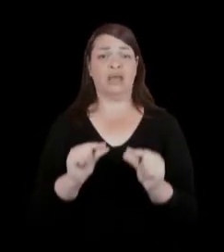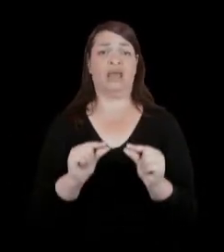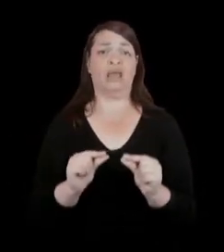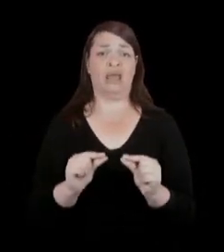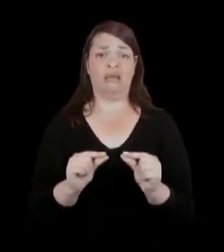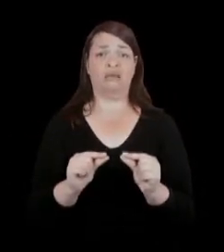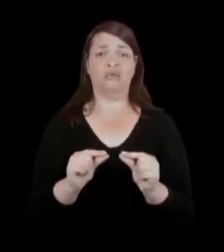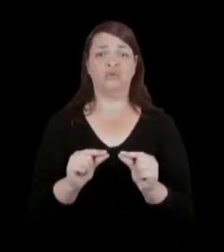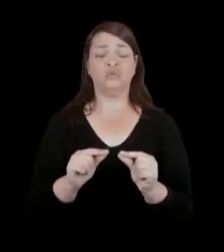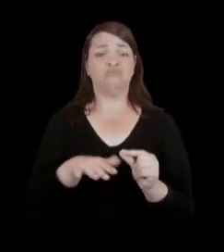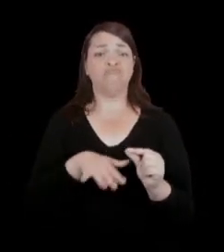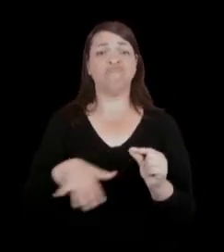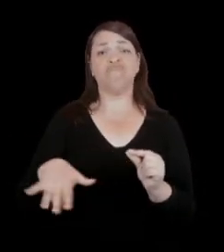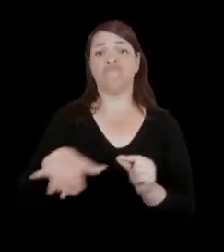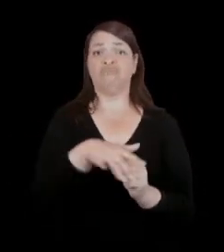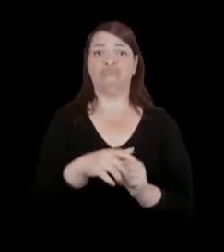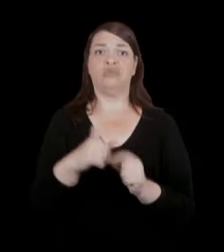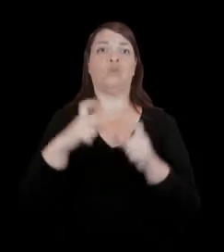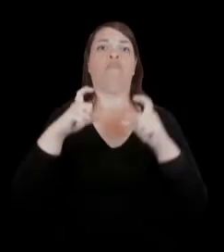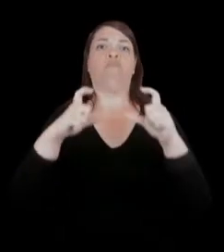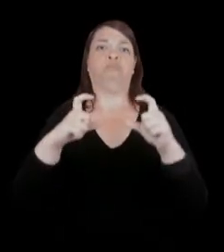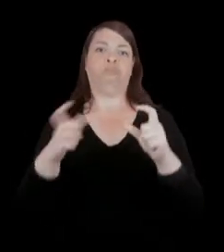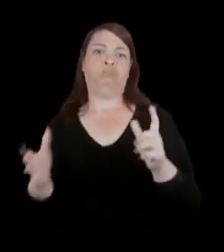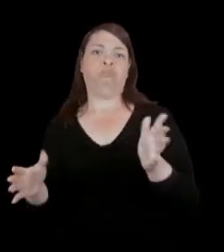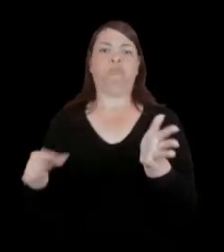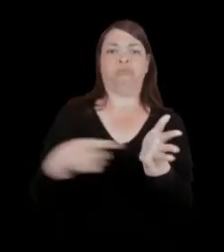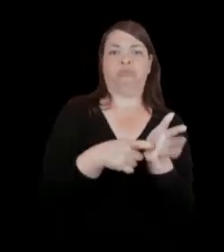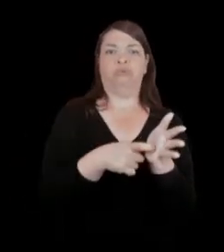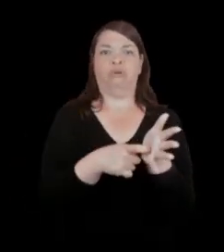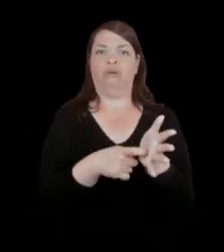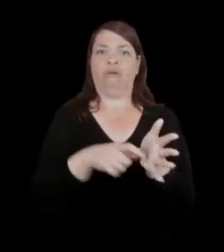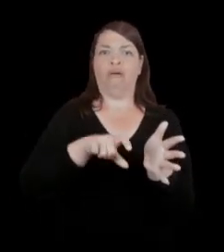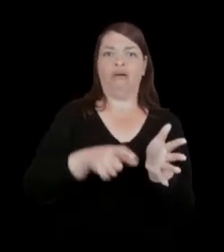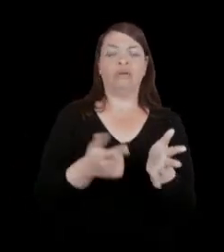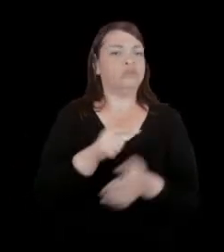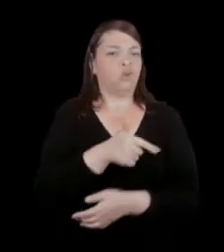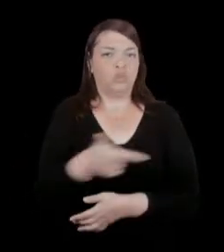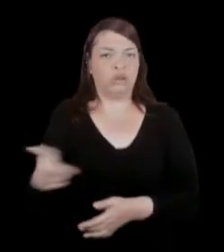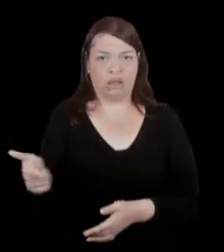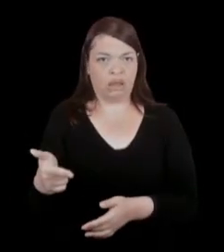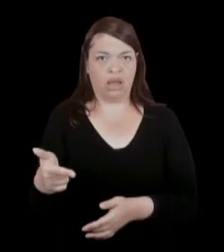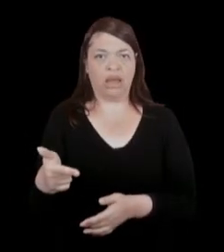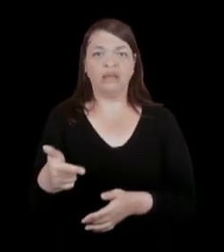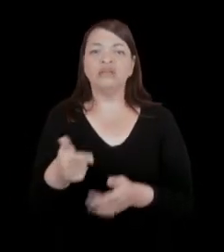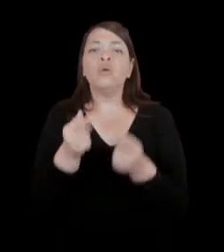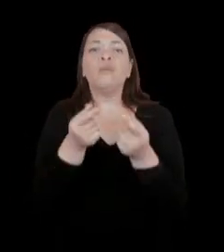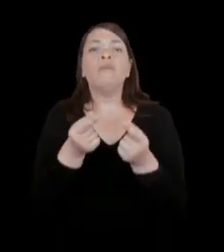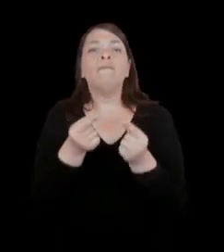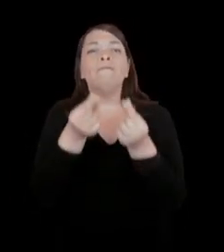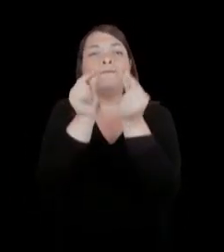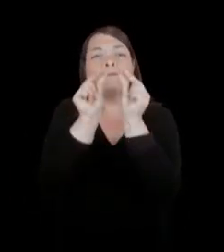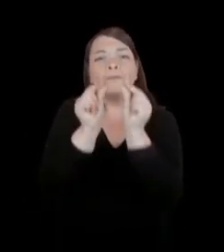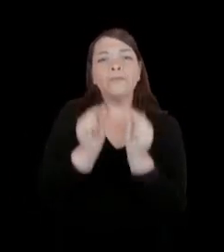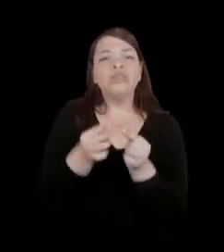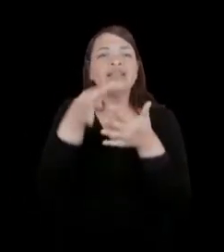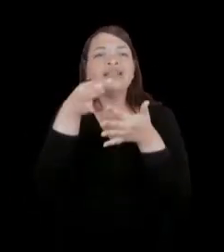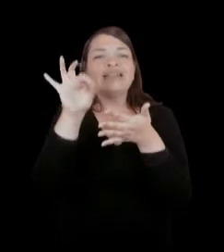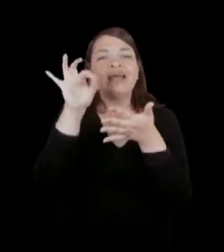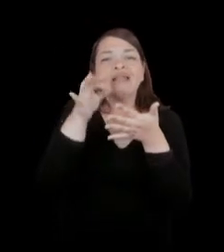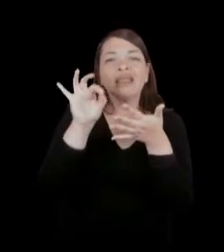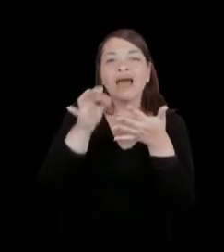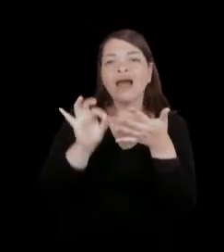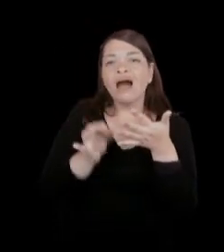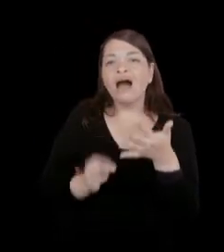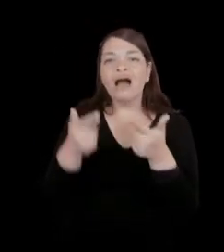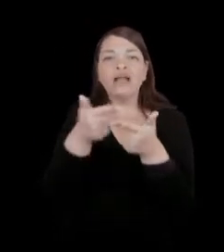inferior do piso, ao invés de ter uma peça sobreposta na parede, que é a execução comum. Então, pequenas coisas que vão se adicionando e tornando esse